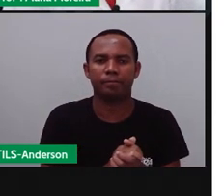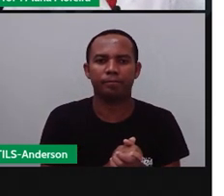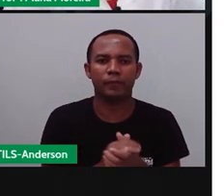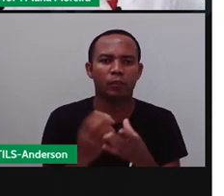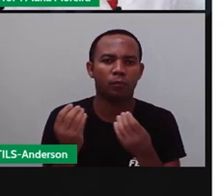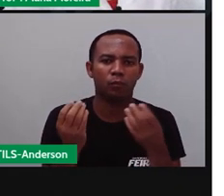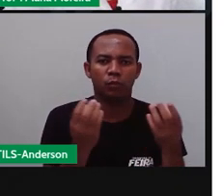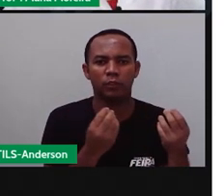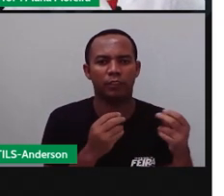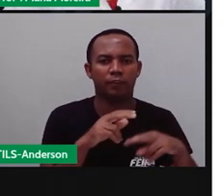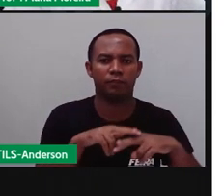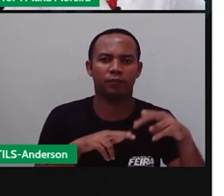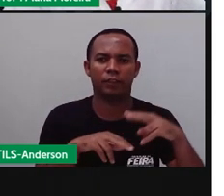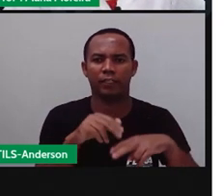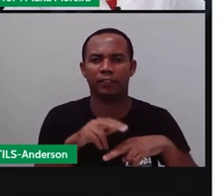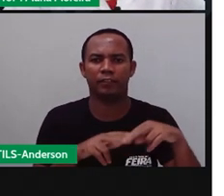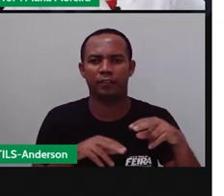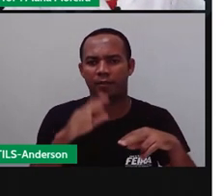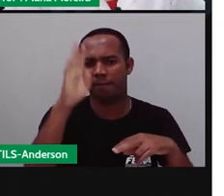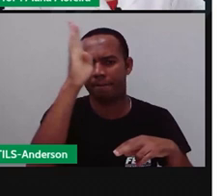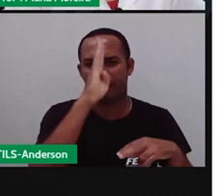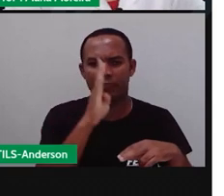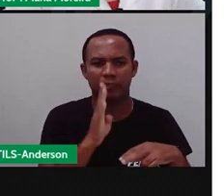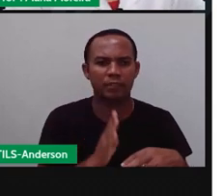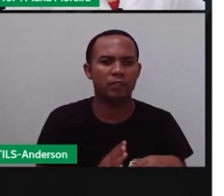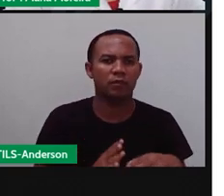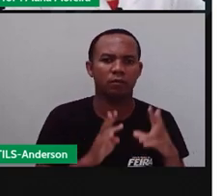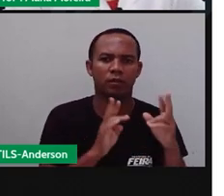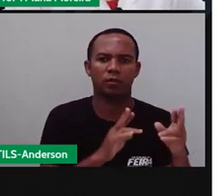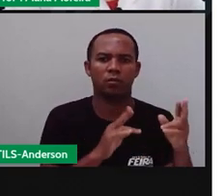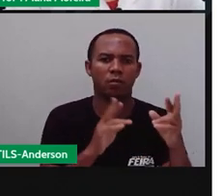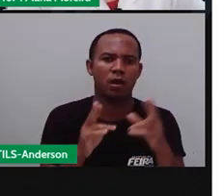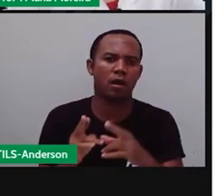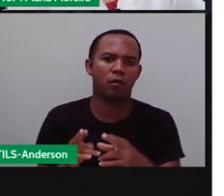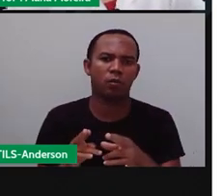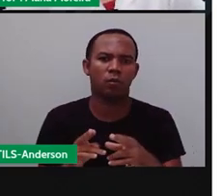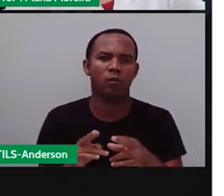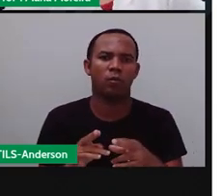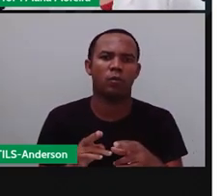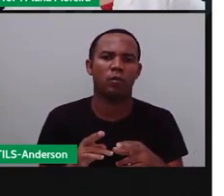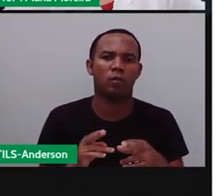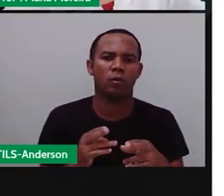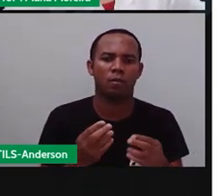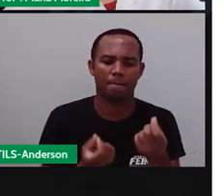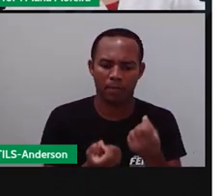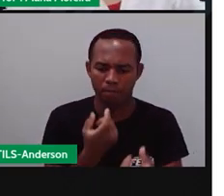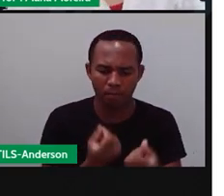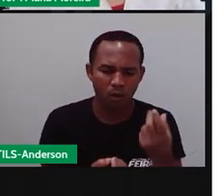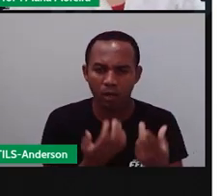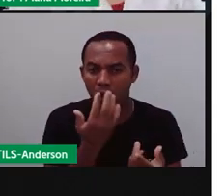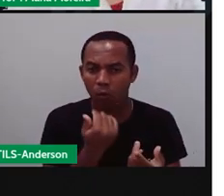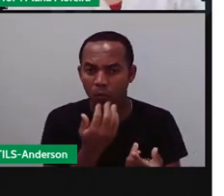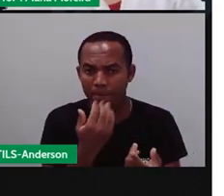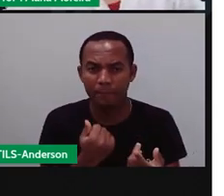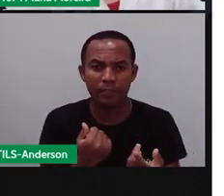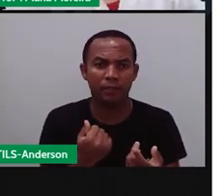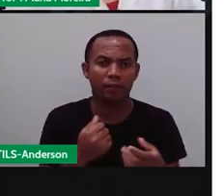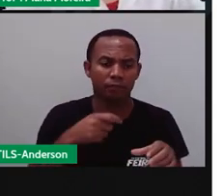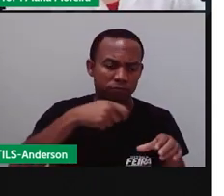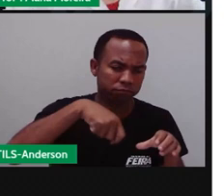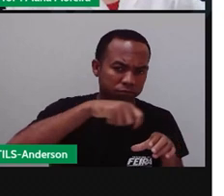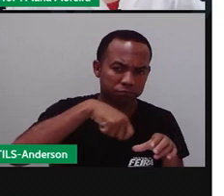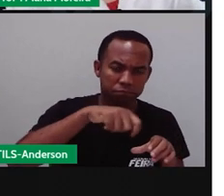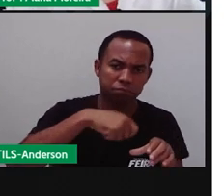Muito da festa junina, né? Nas regiões do Brasil se repeste no cardápio do sul. Como quem? A pipoca, o amendoim e a